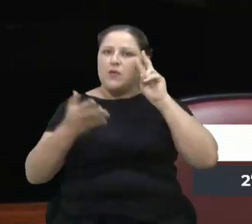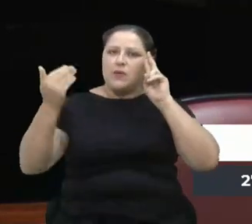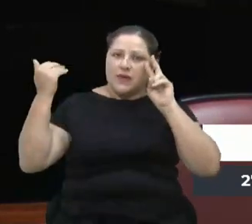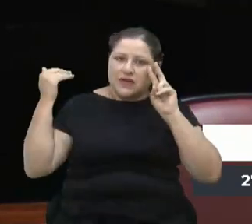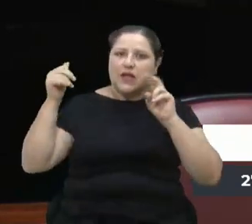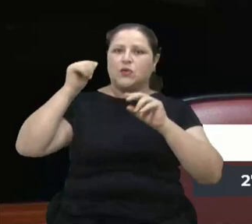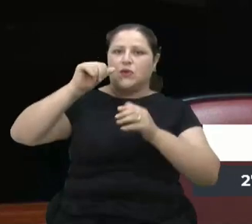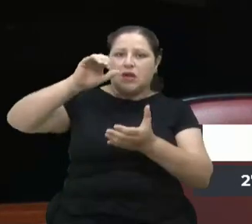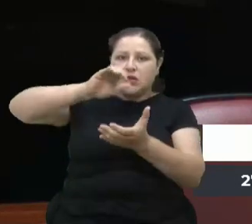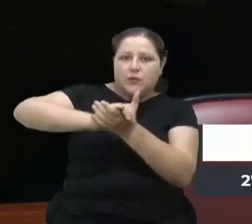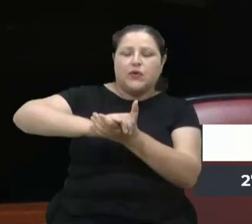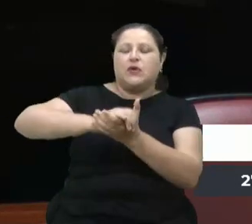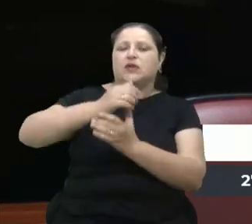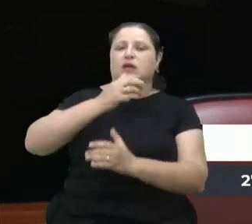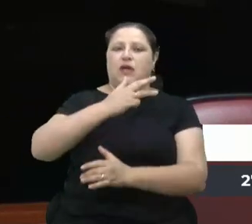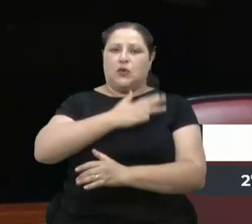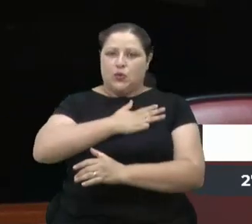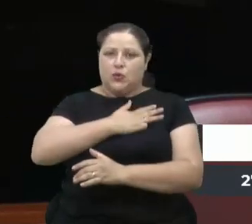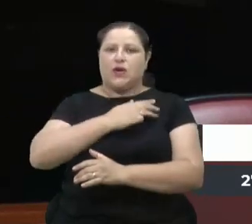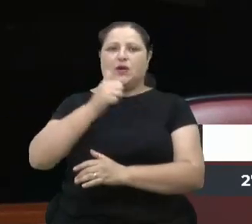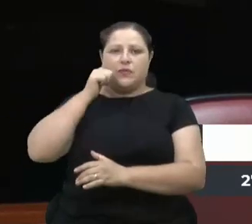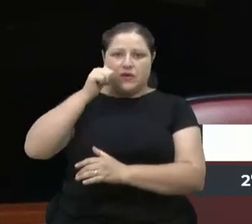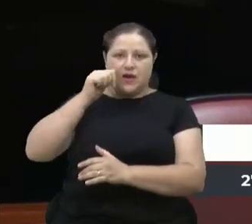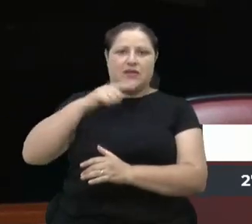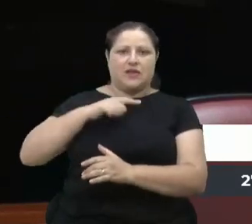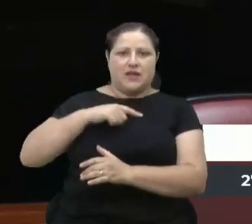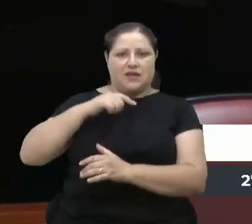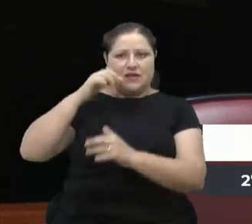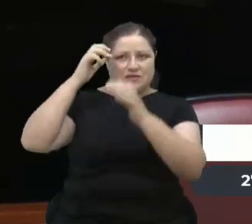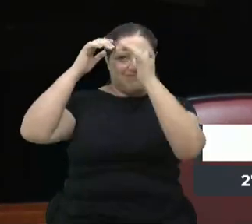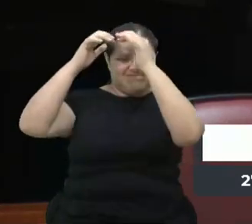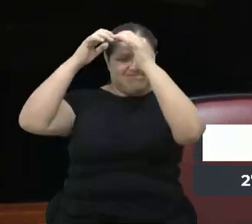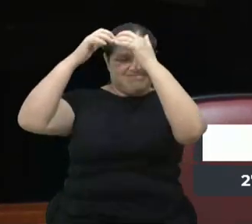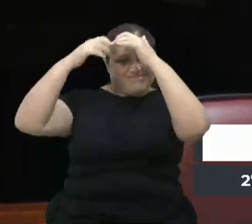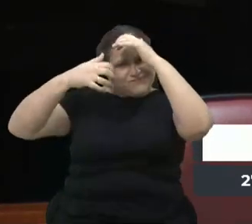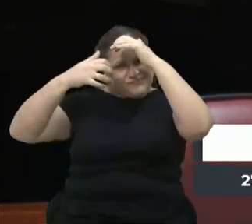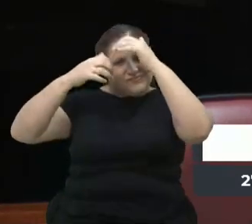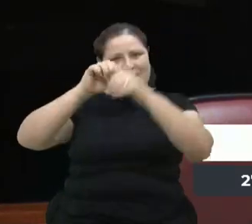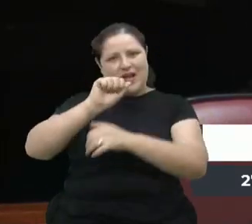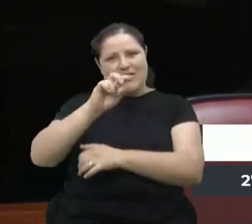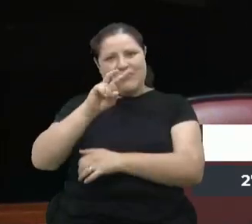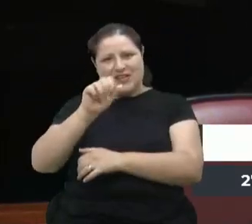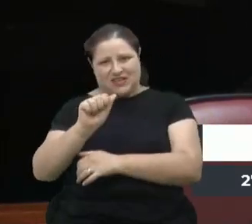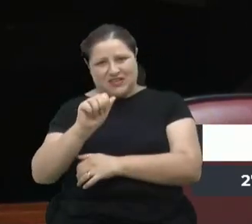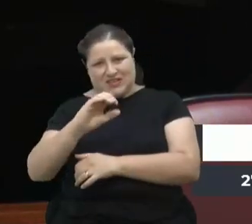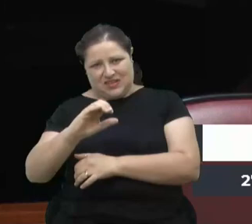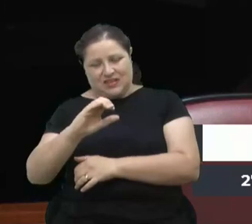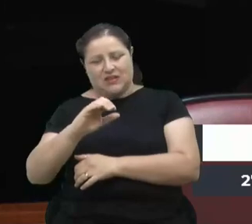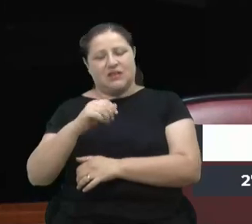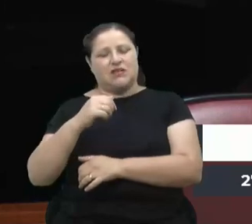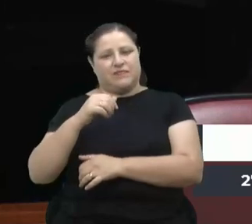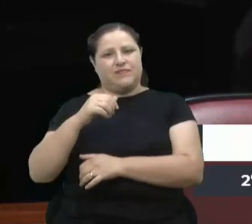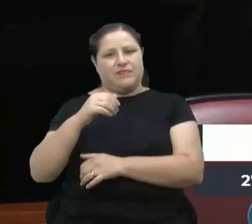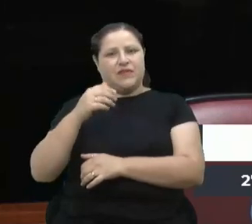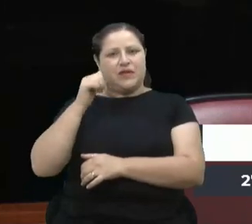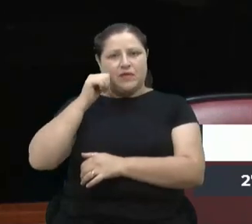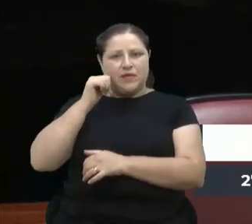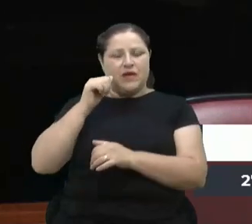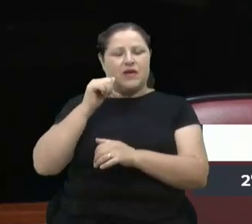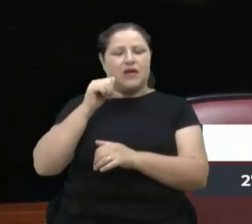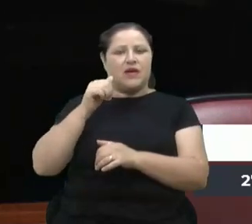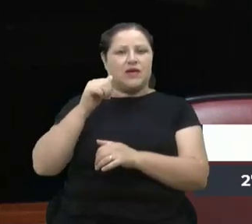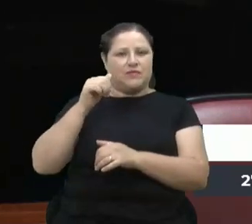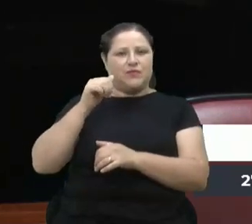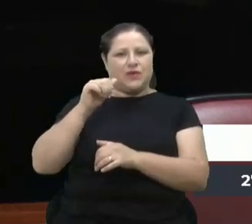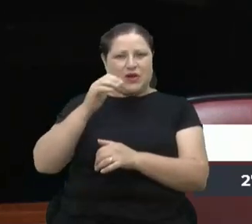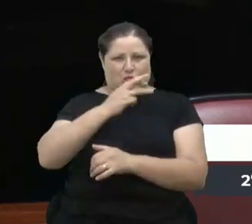muita gente que se escandalizou com algumas outras falas foram nas redes torcer para que ela morresse. Então,